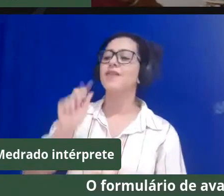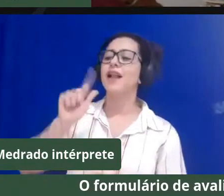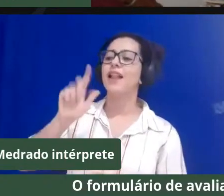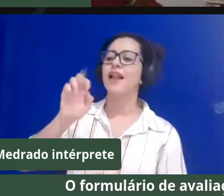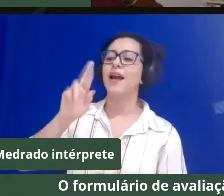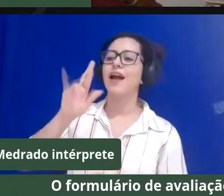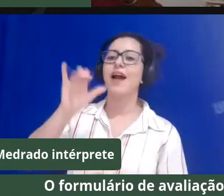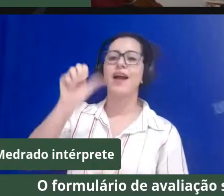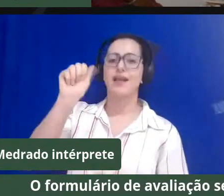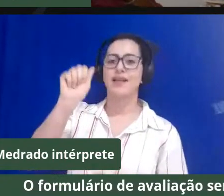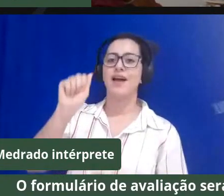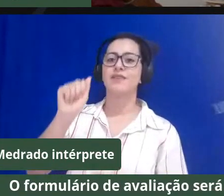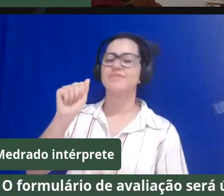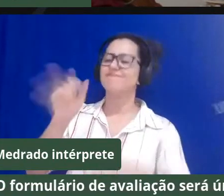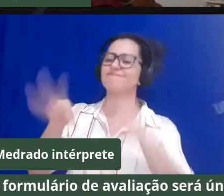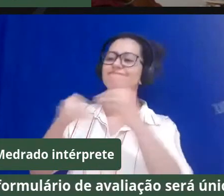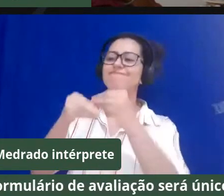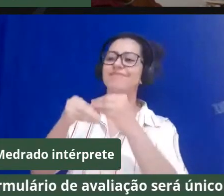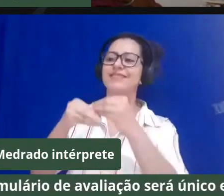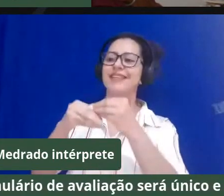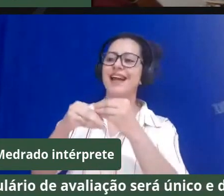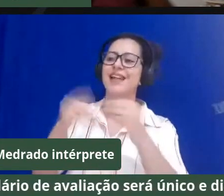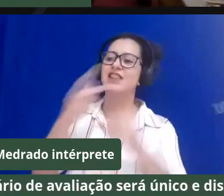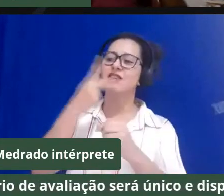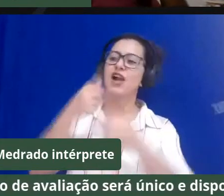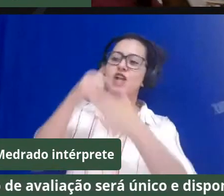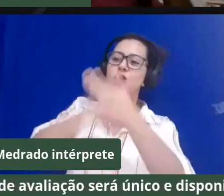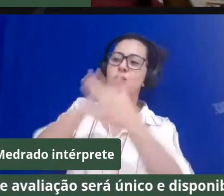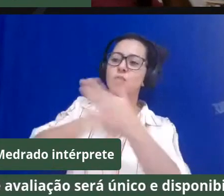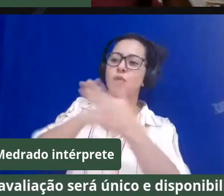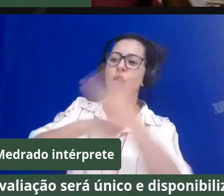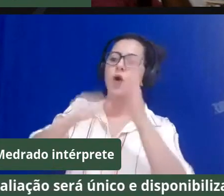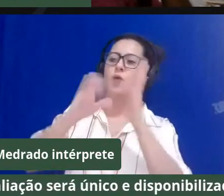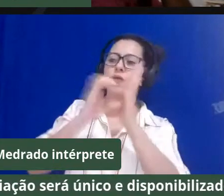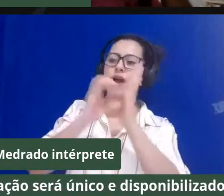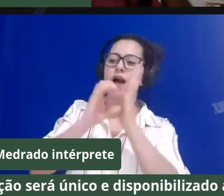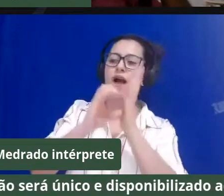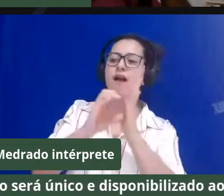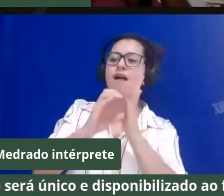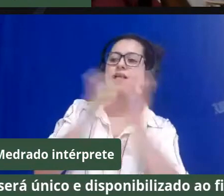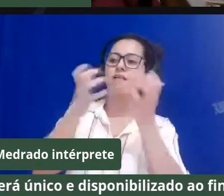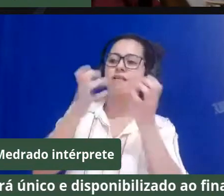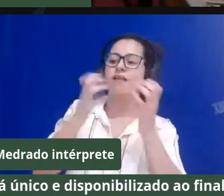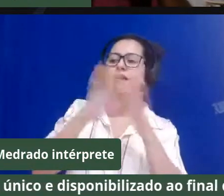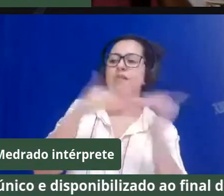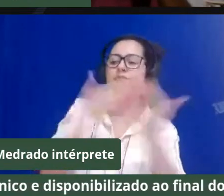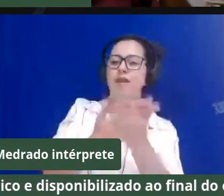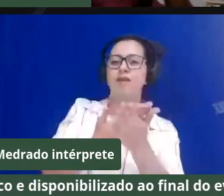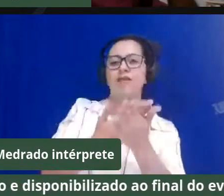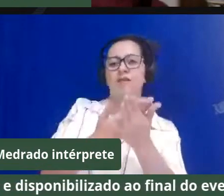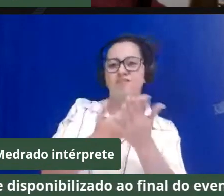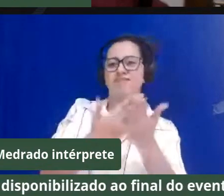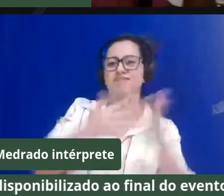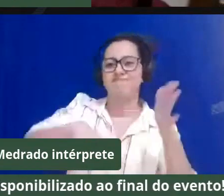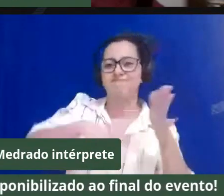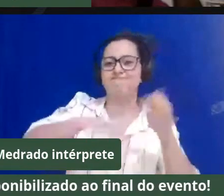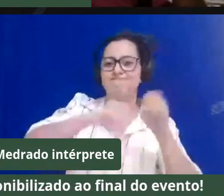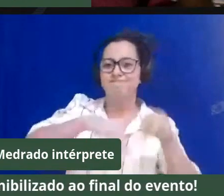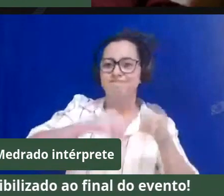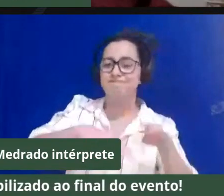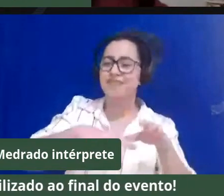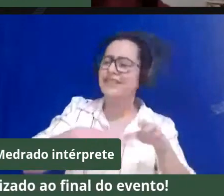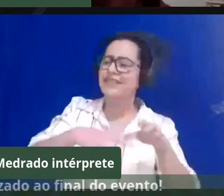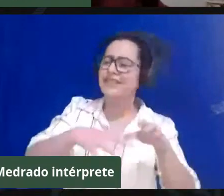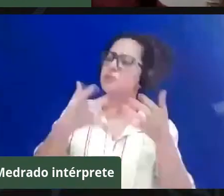a luta das comunidades por educação escolar, é justamente que reconheça que a educação quilombola